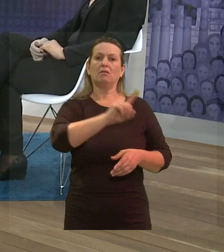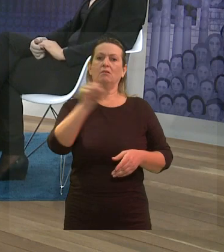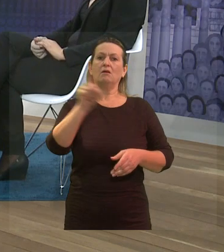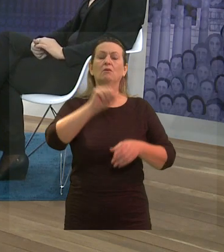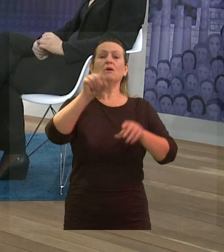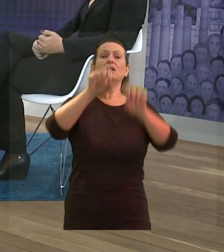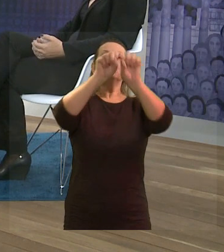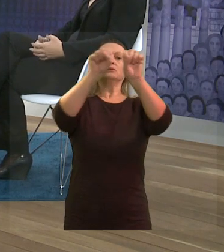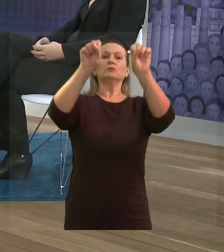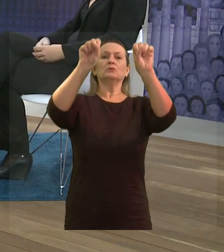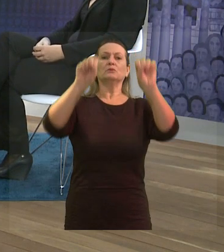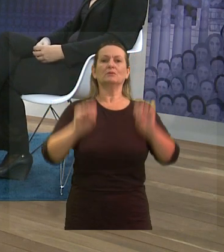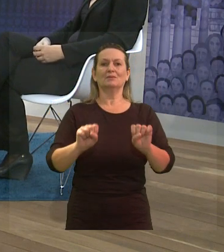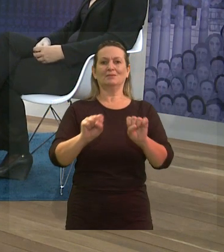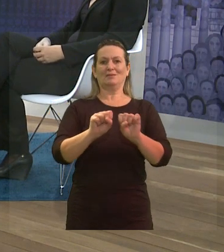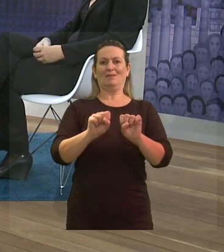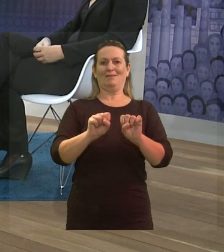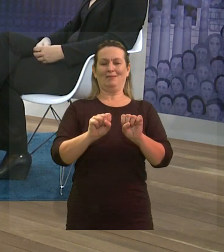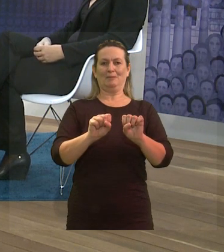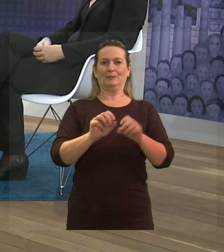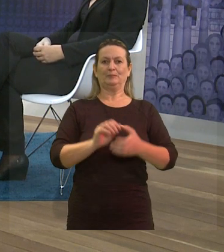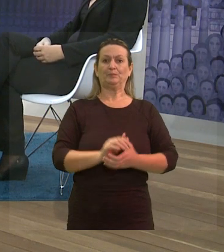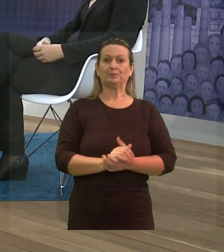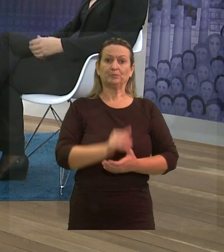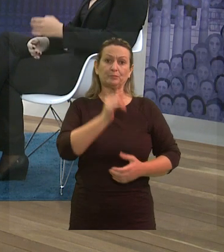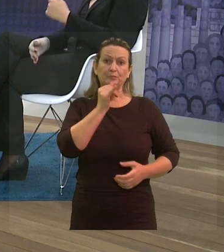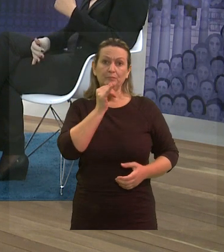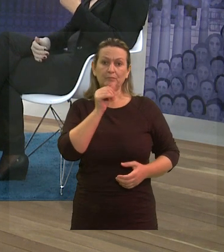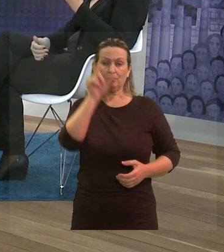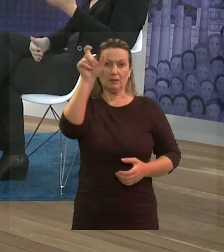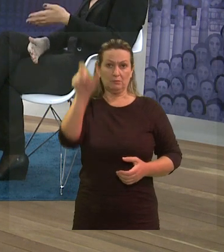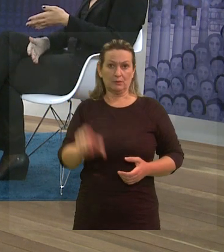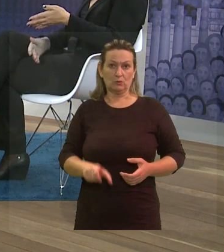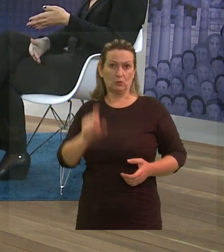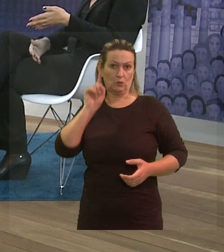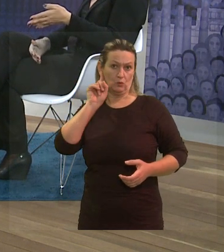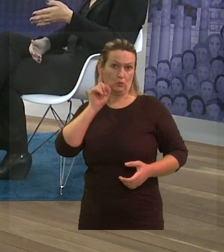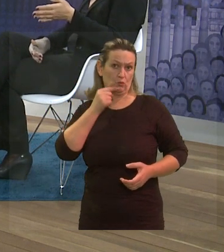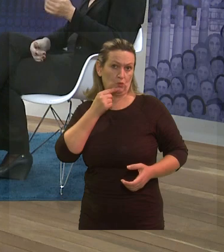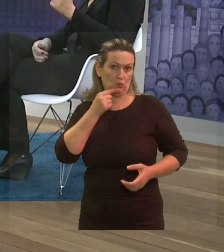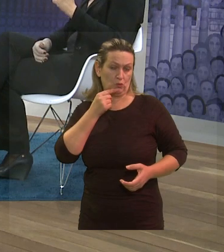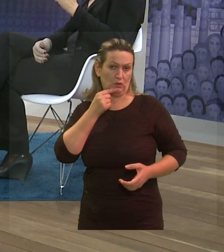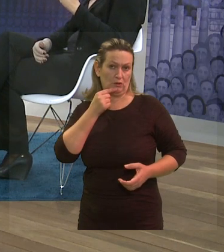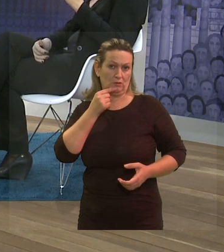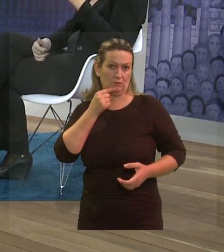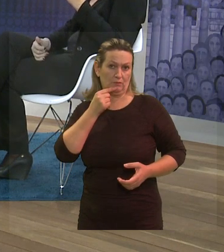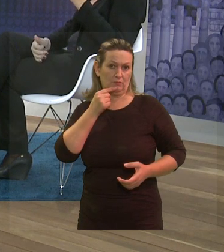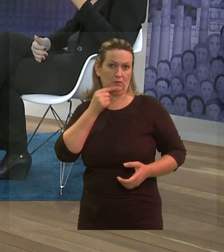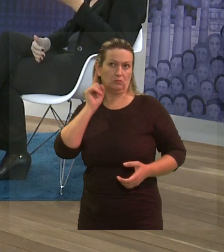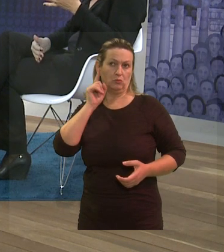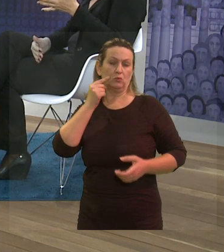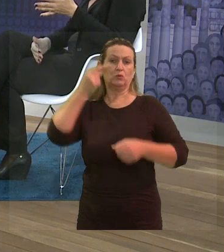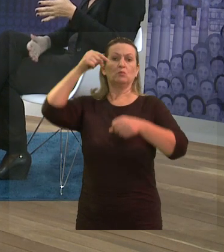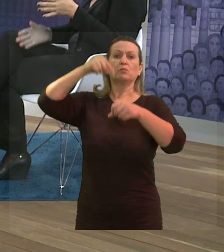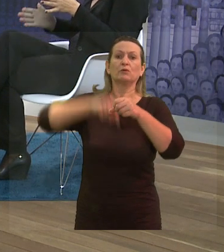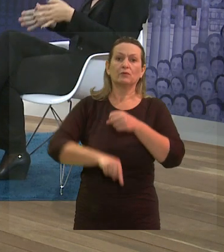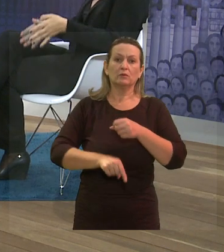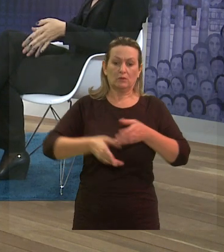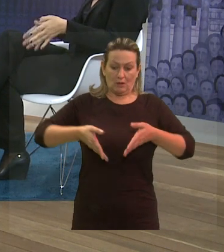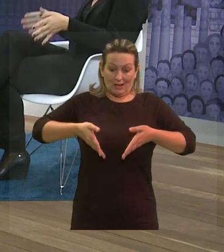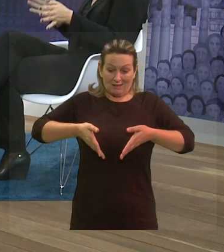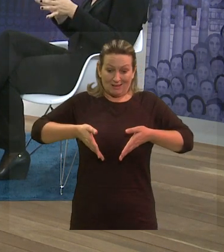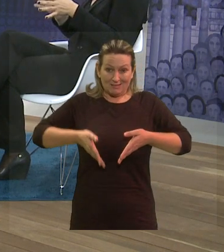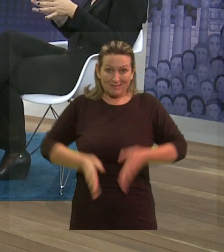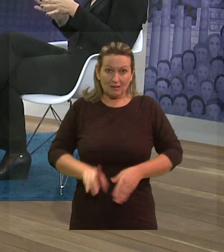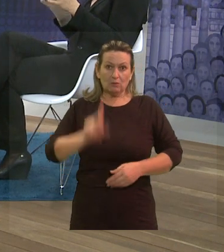né, Por exemplo, uma pessoa que tem, por exemplo, surdez, né, tem uma surdez profunda, nasceu